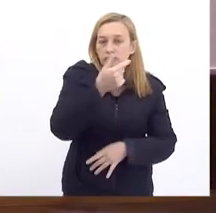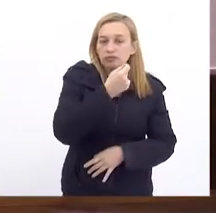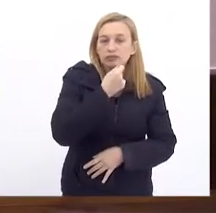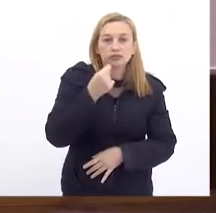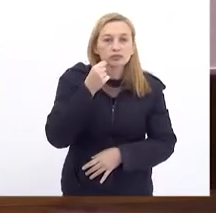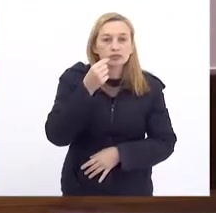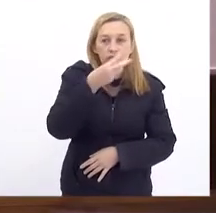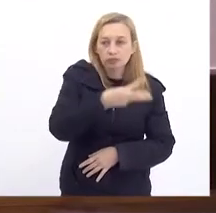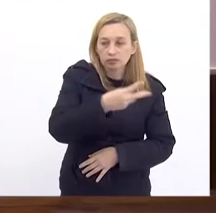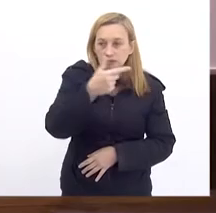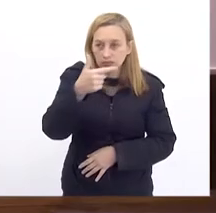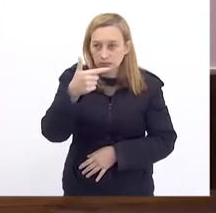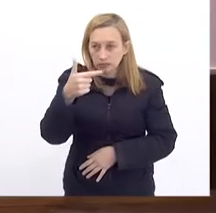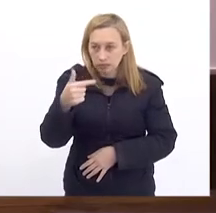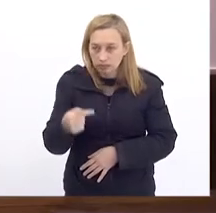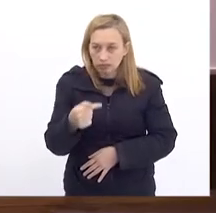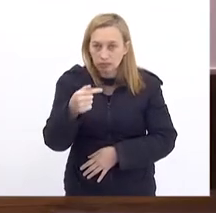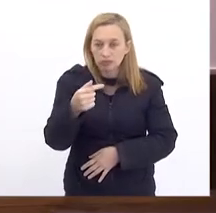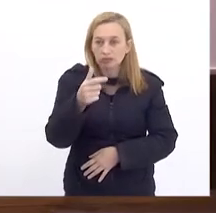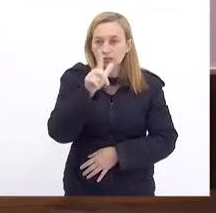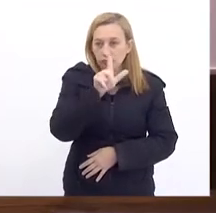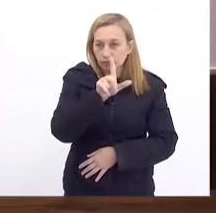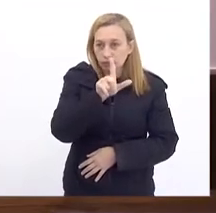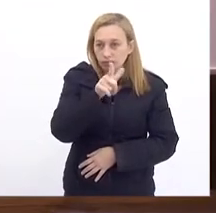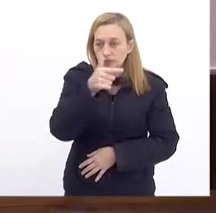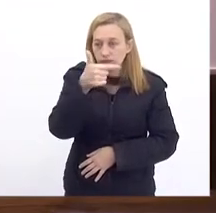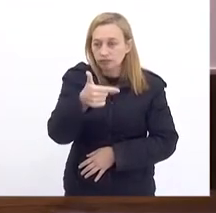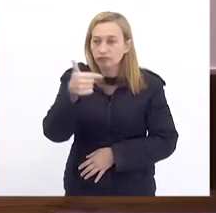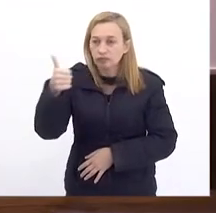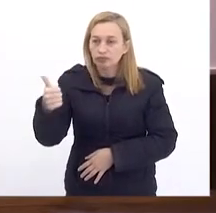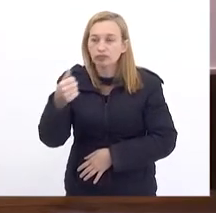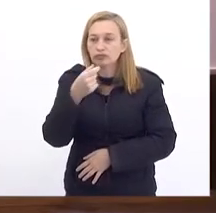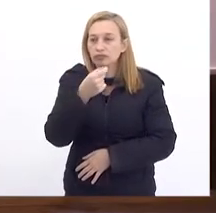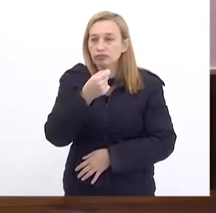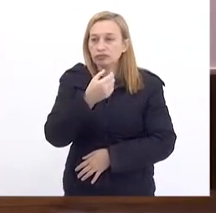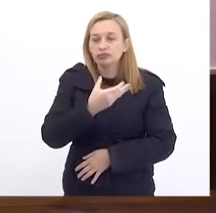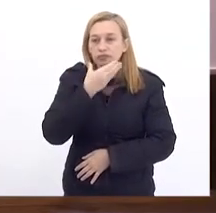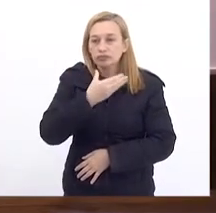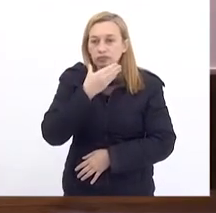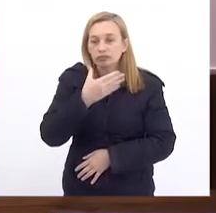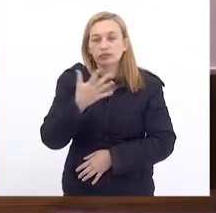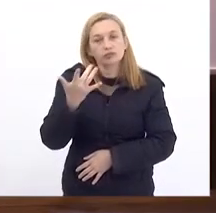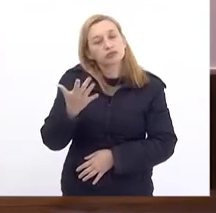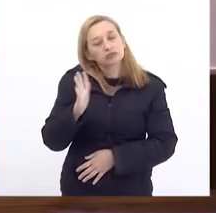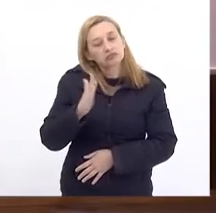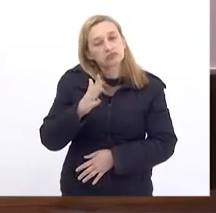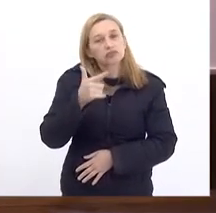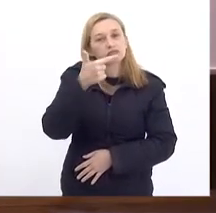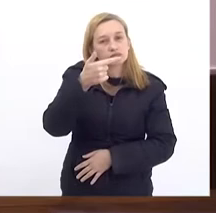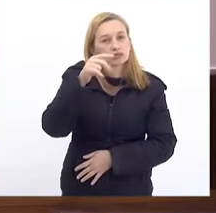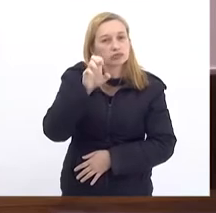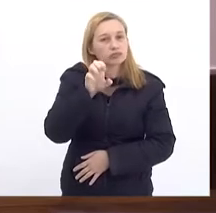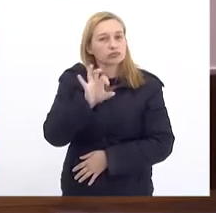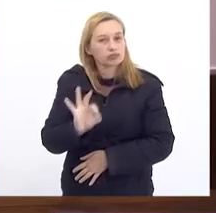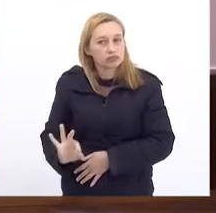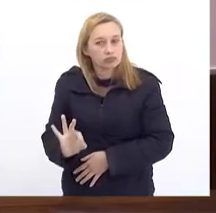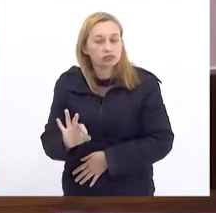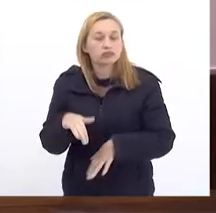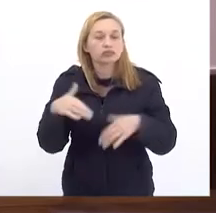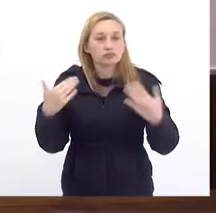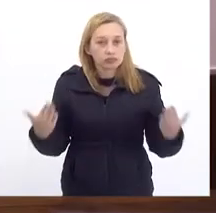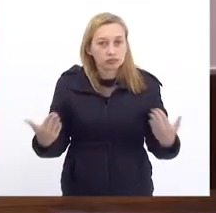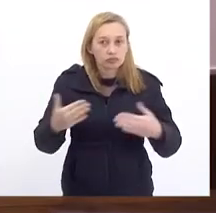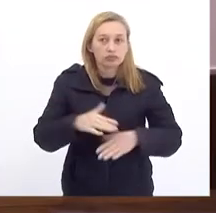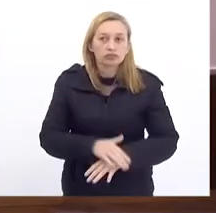De 21 Possivelmente Vai bater Na casa Dos 25% Então